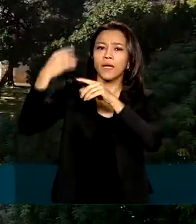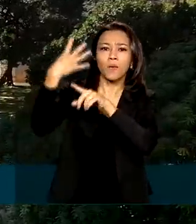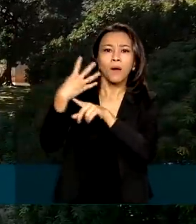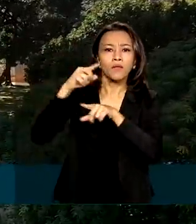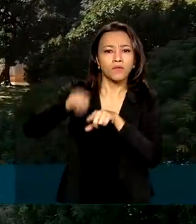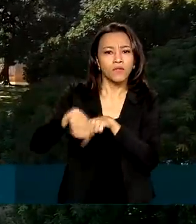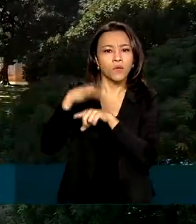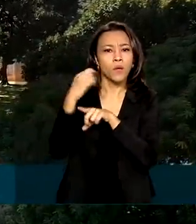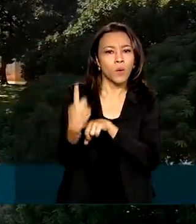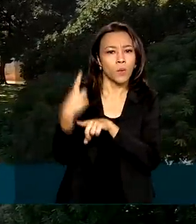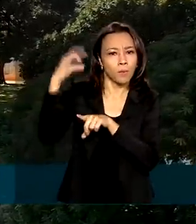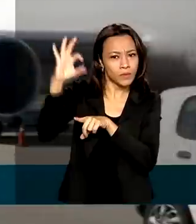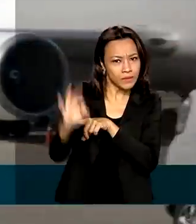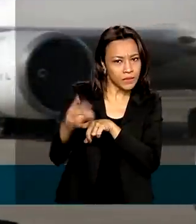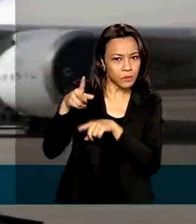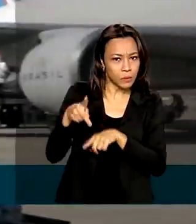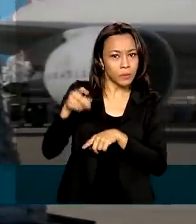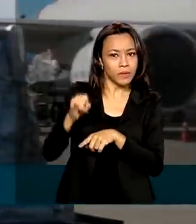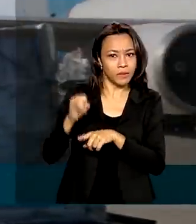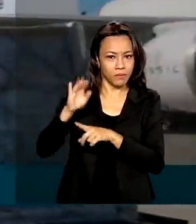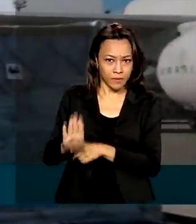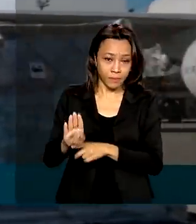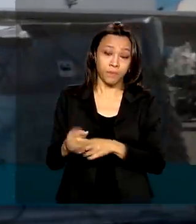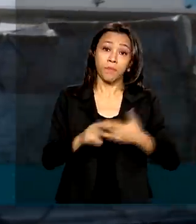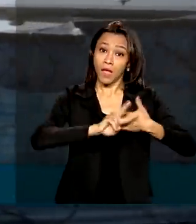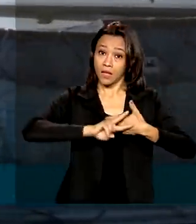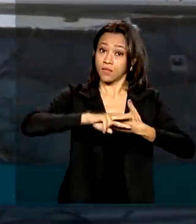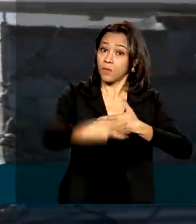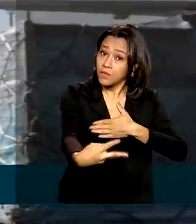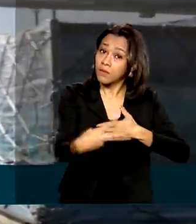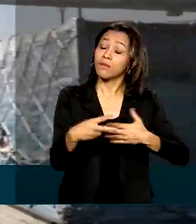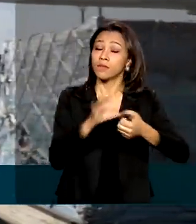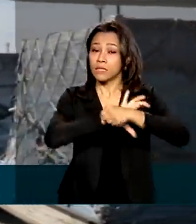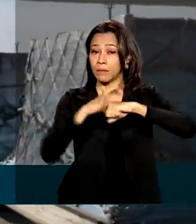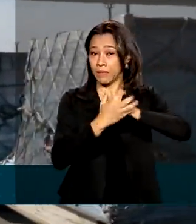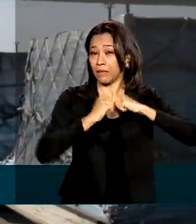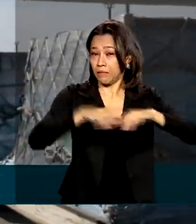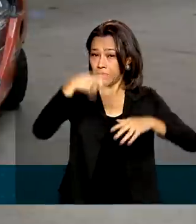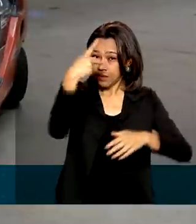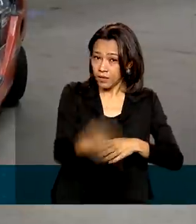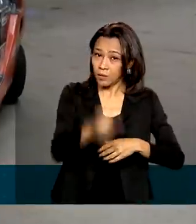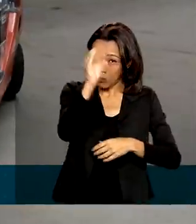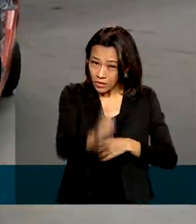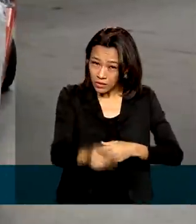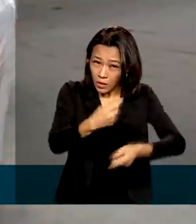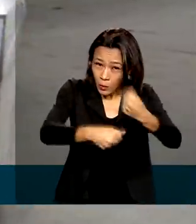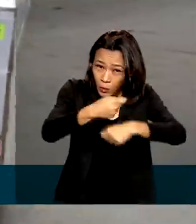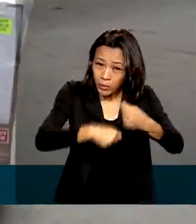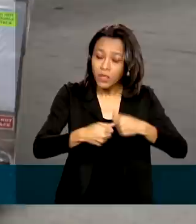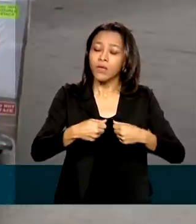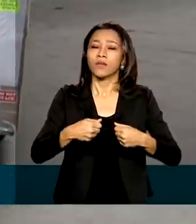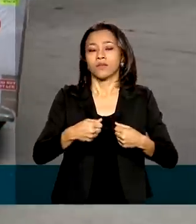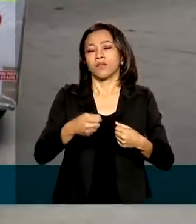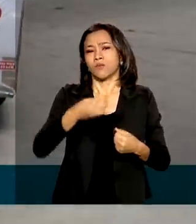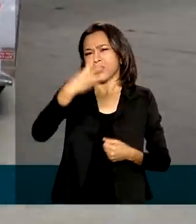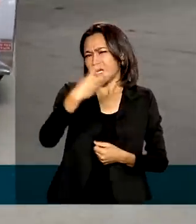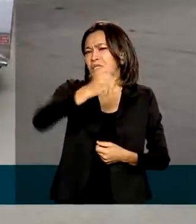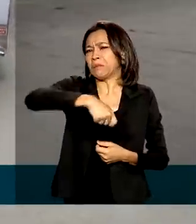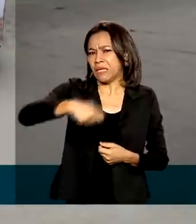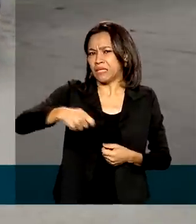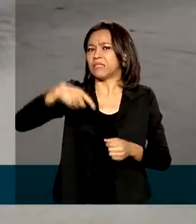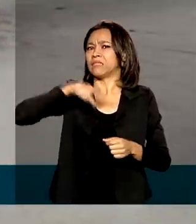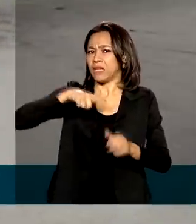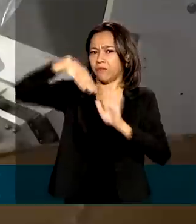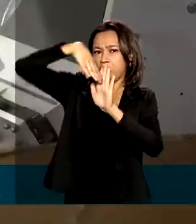,1% do PIB. Os efeitos da pandemia na economia do país geraram no primeiro trimestre uma